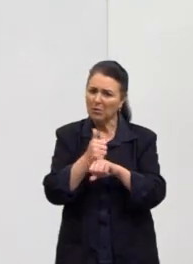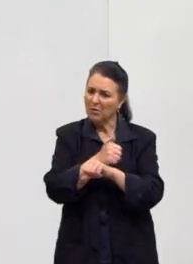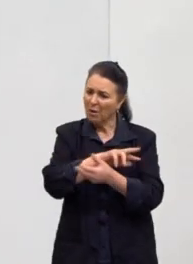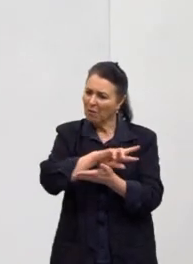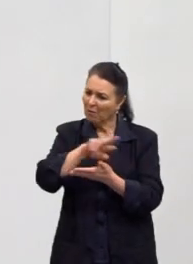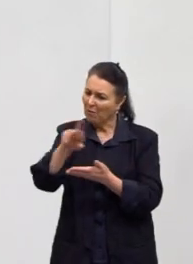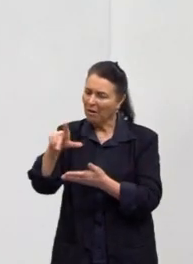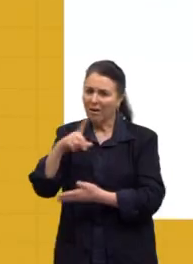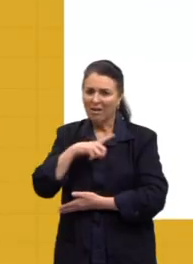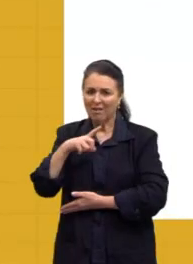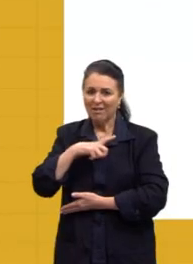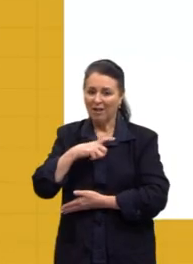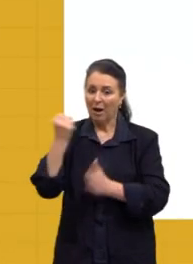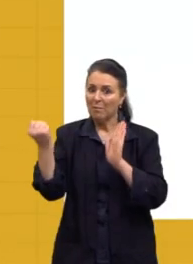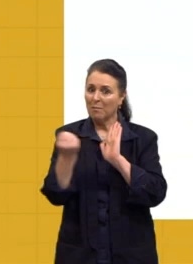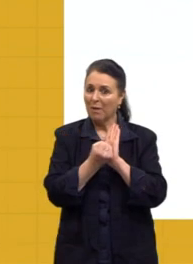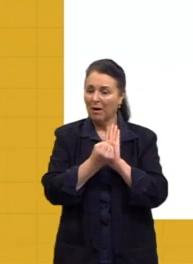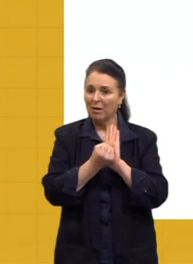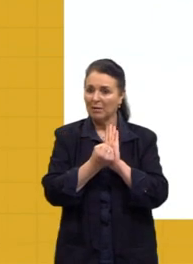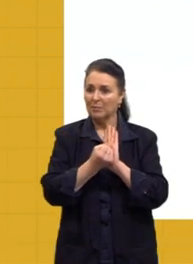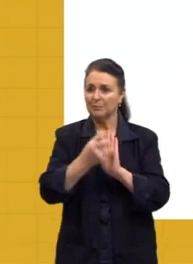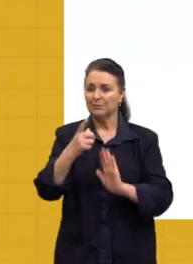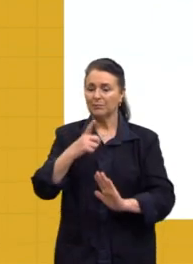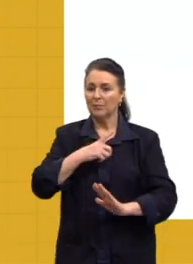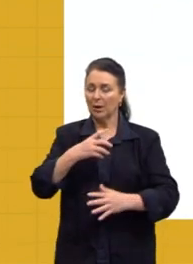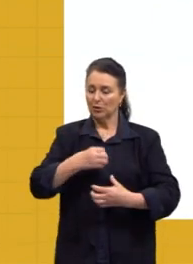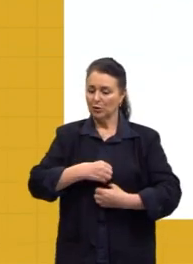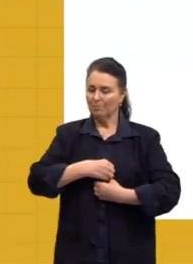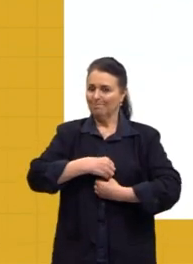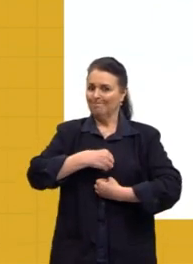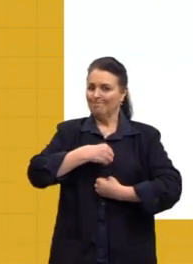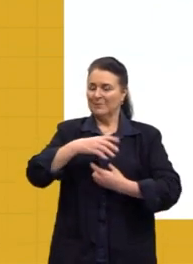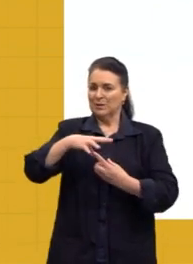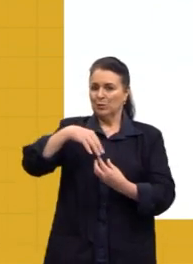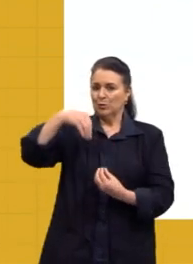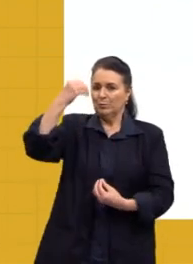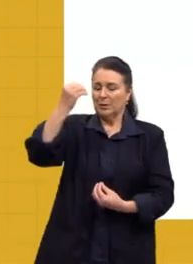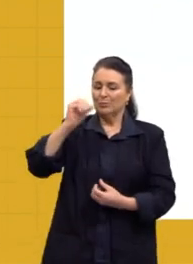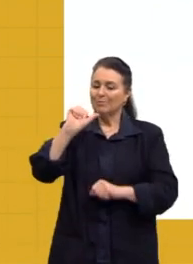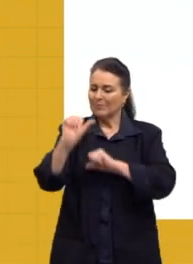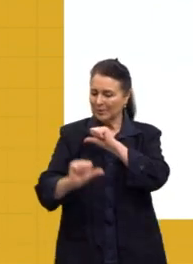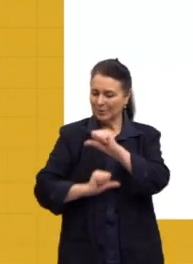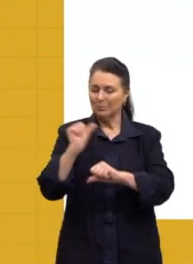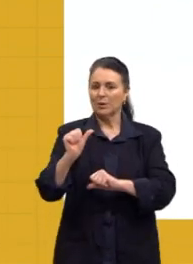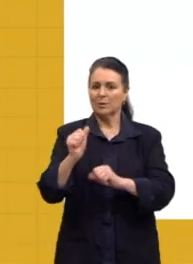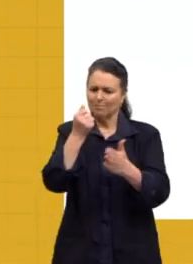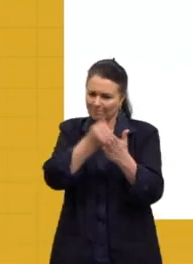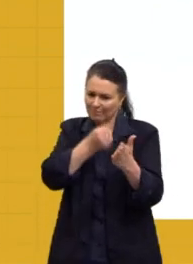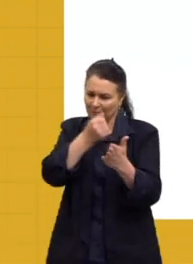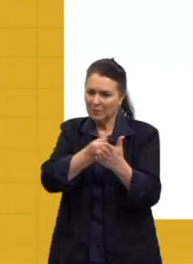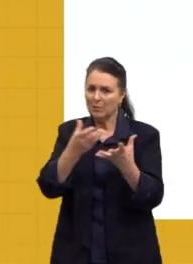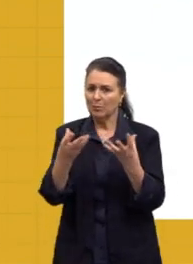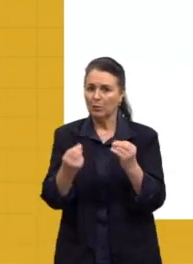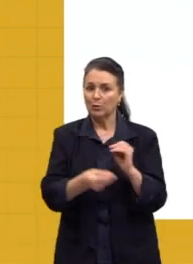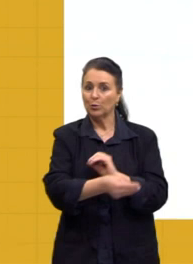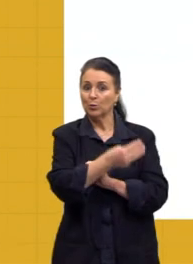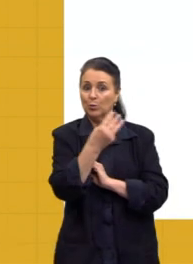o que fica marcando a obra dele? Um espírito irreverente, polêmico, irônico e muito combativo. Dos três autores que nós estamos vendo,